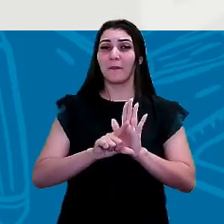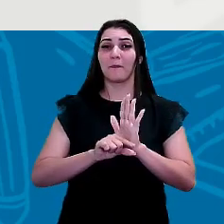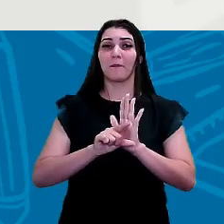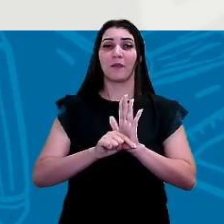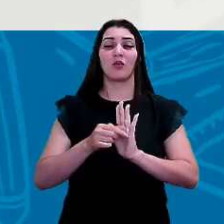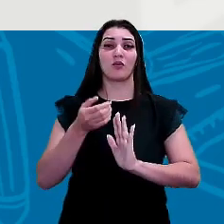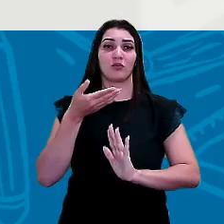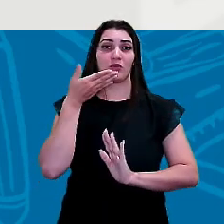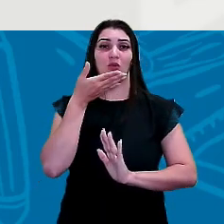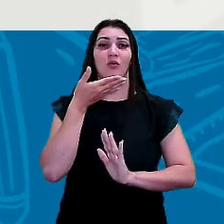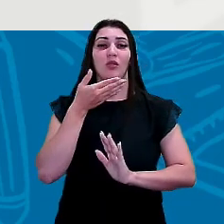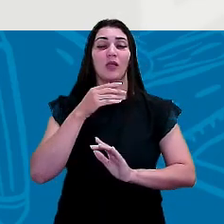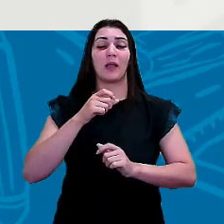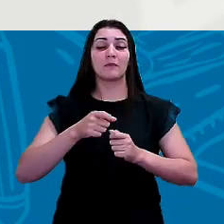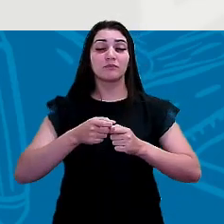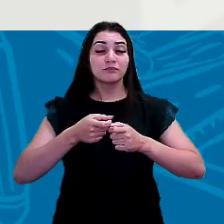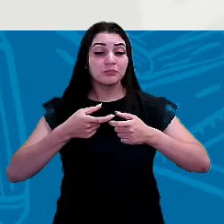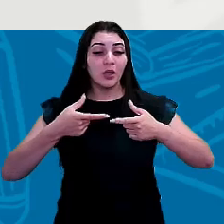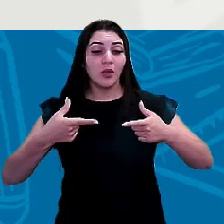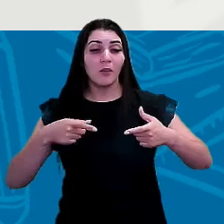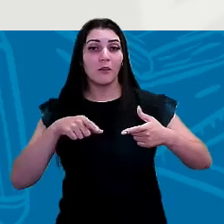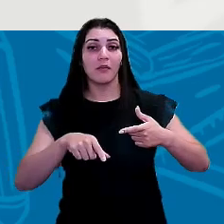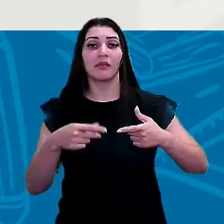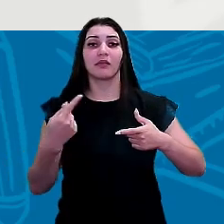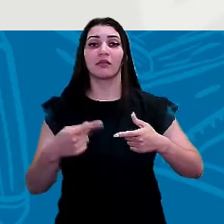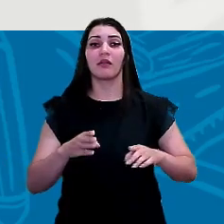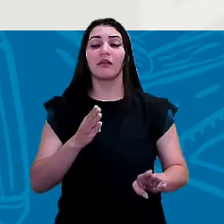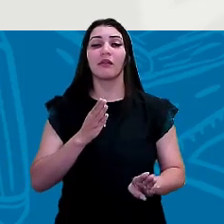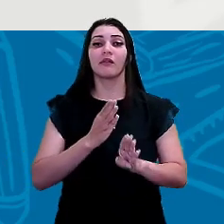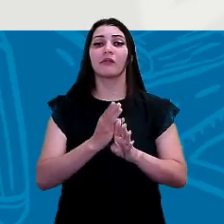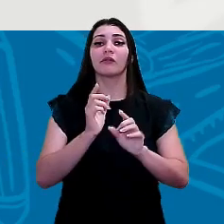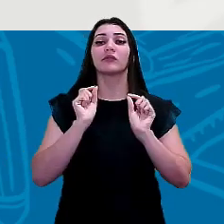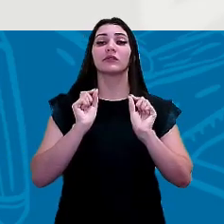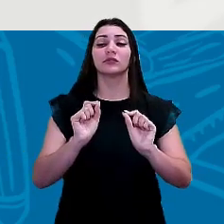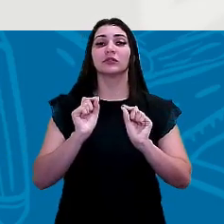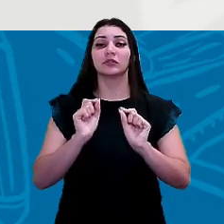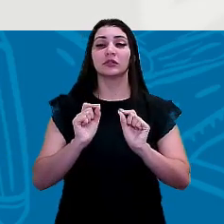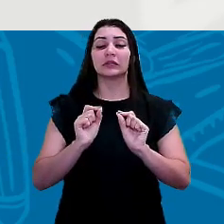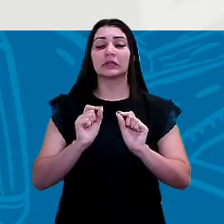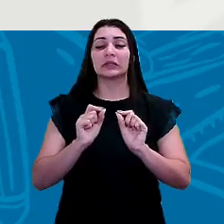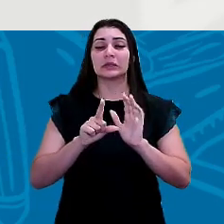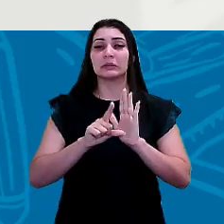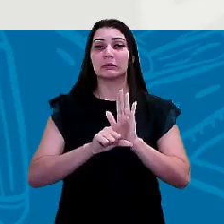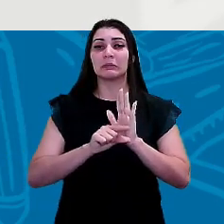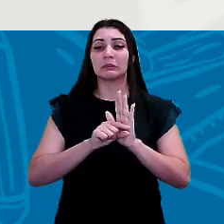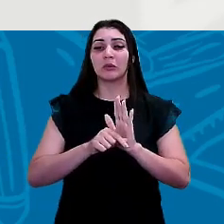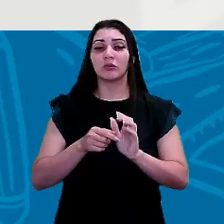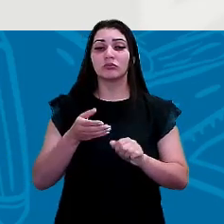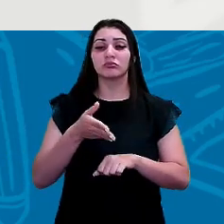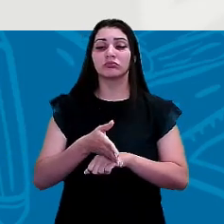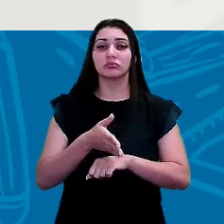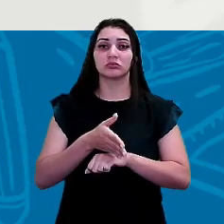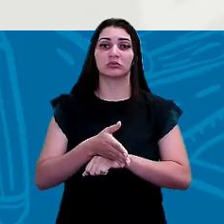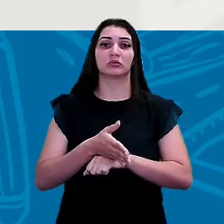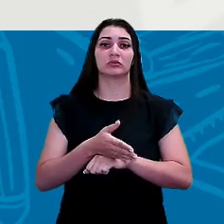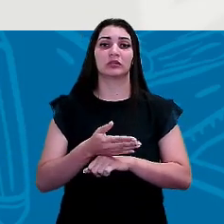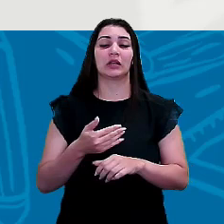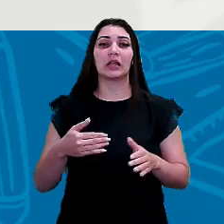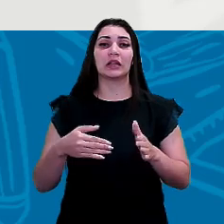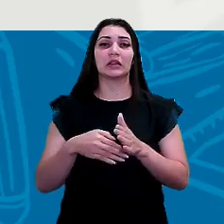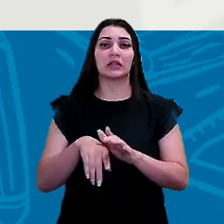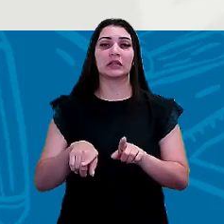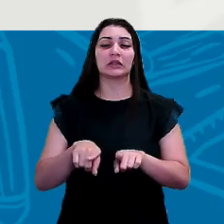doce, e a maior parte dela se encontra em áreas pouco acessíveis, como nas calotas polares ou até mesmo